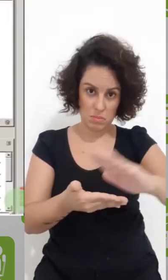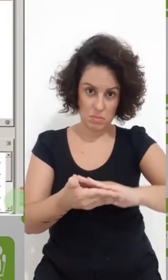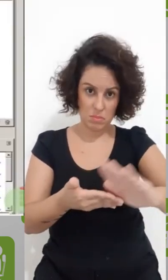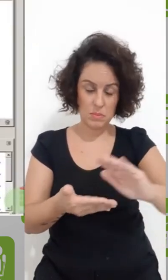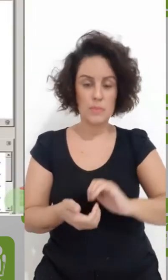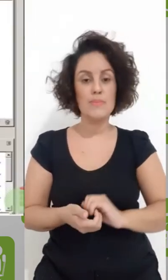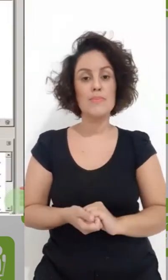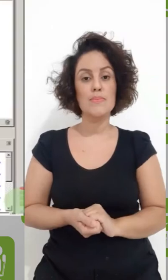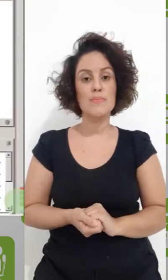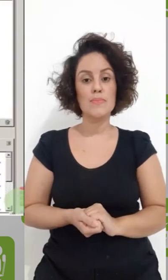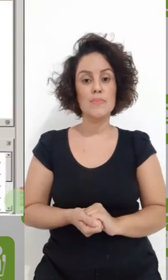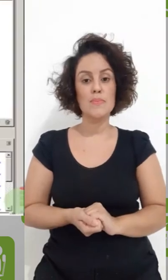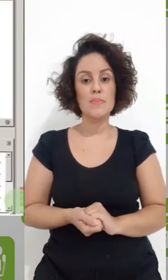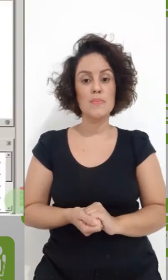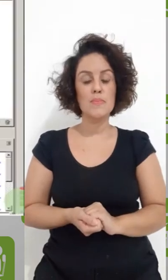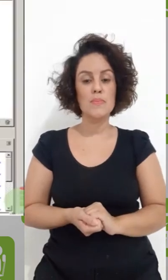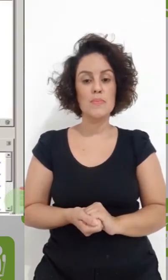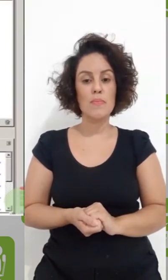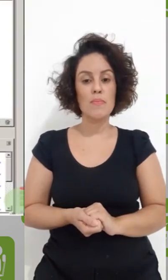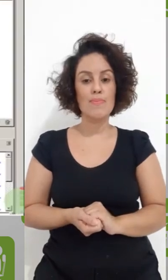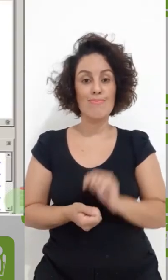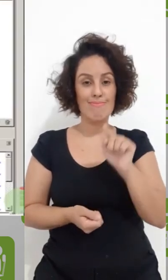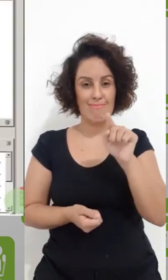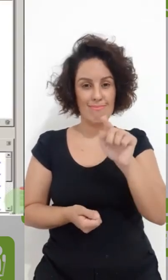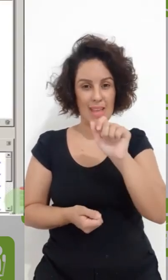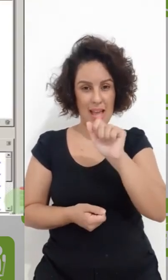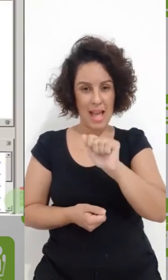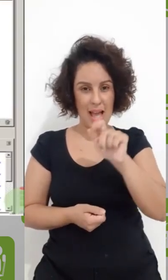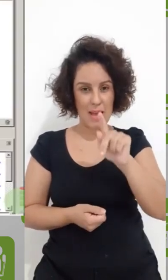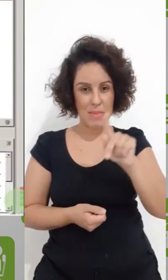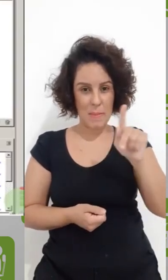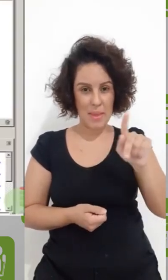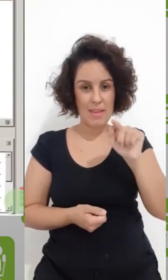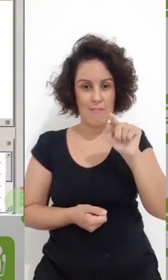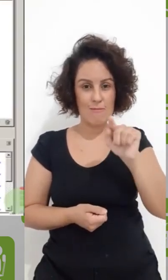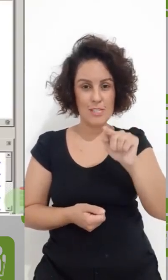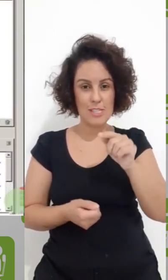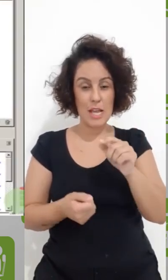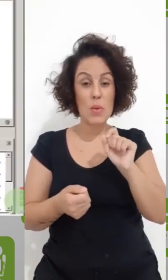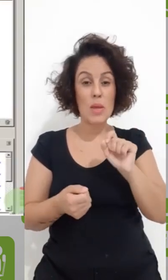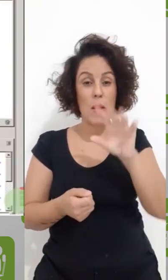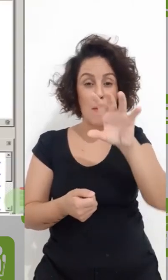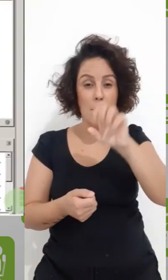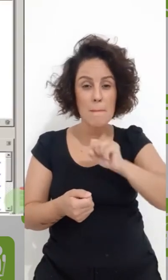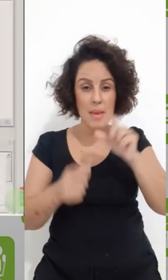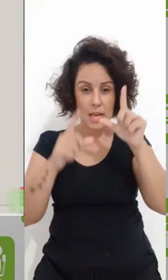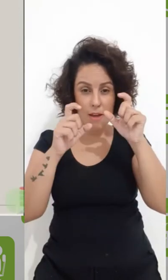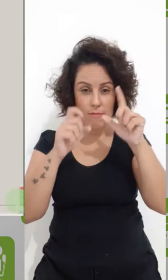vamos lá. Aqui no Guimpre, para abrir uma foto, eu vou em arquivo, abrir,